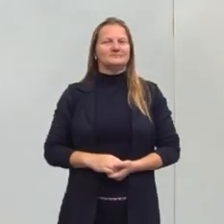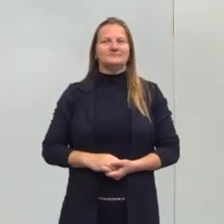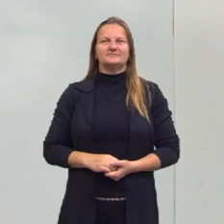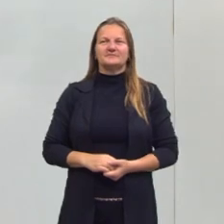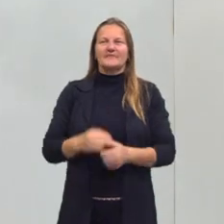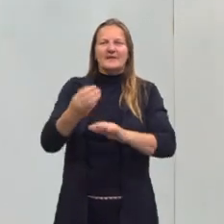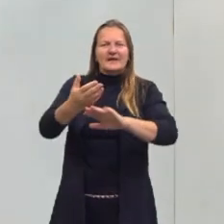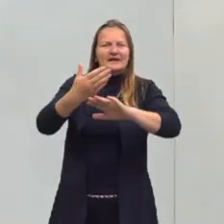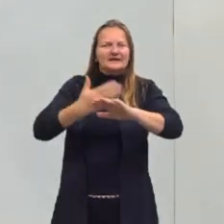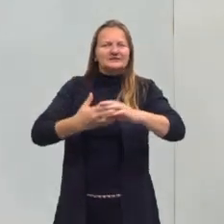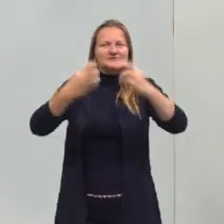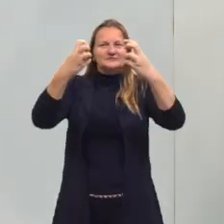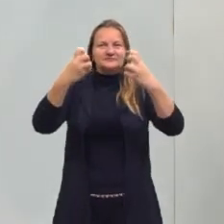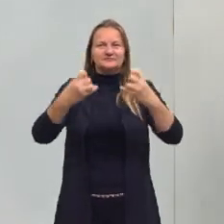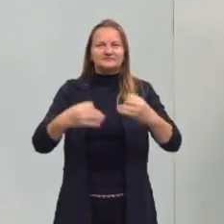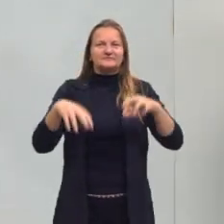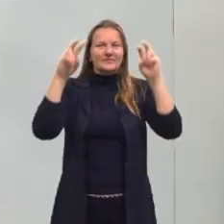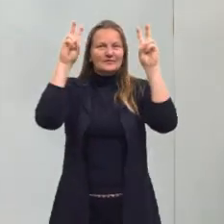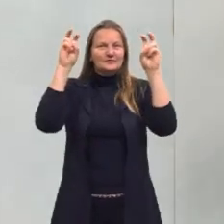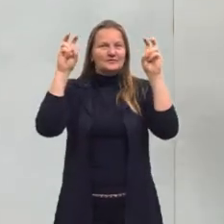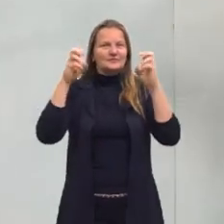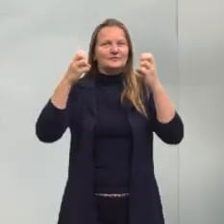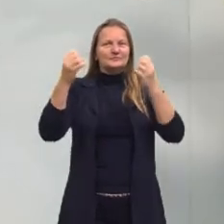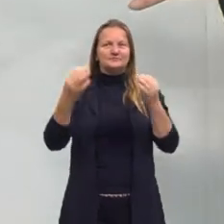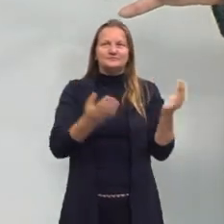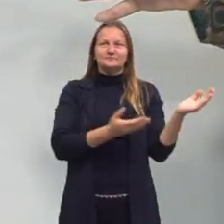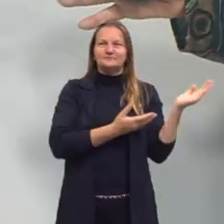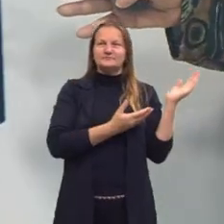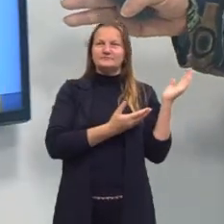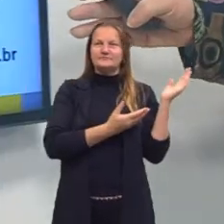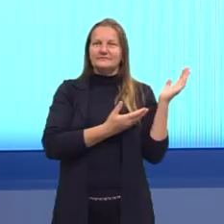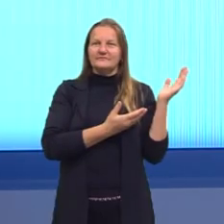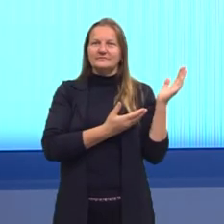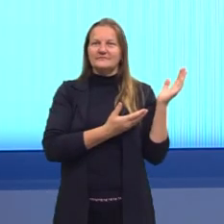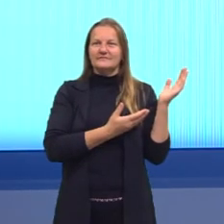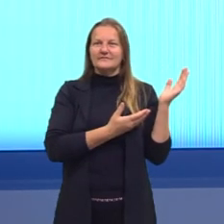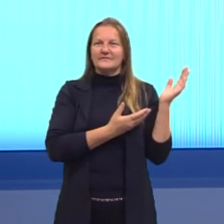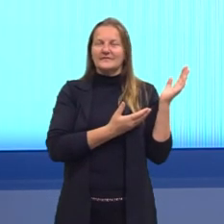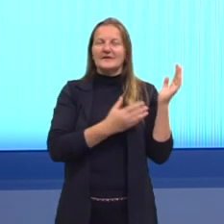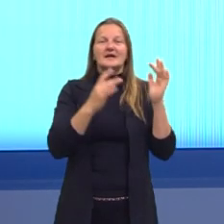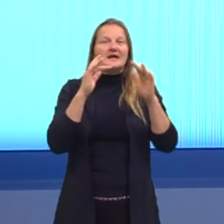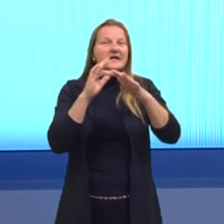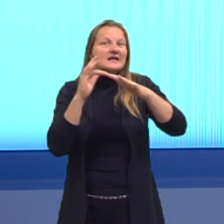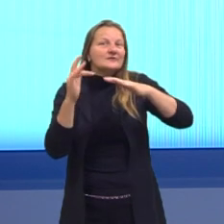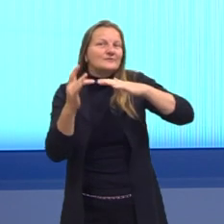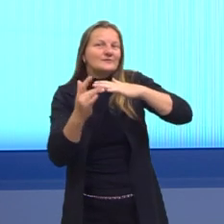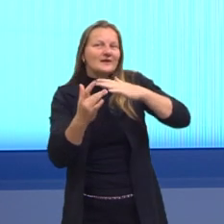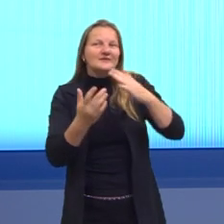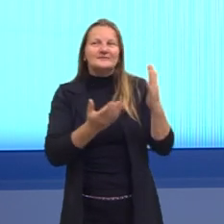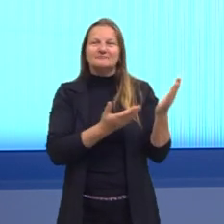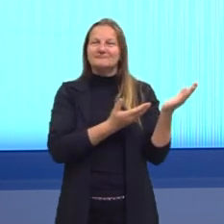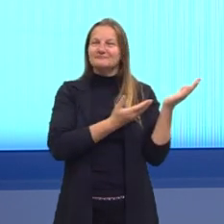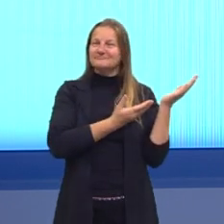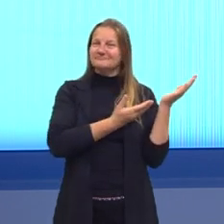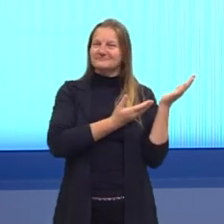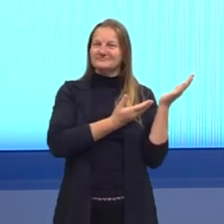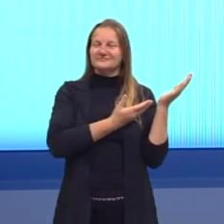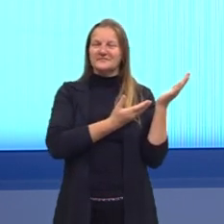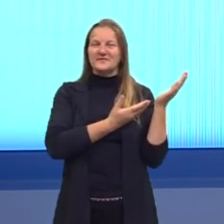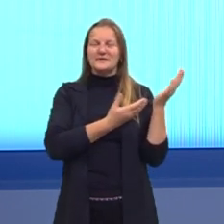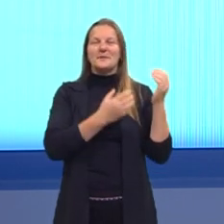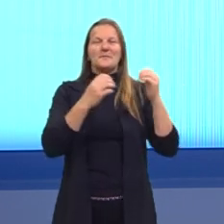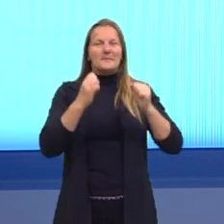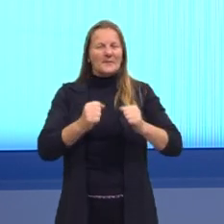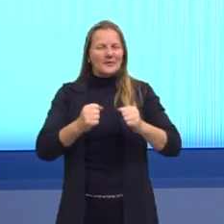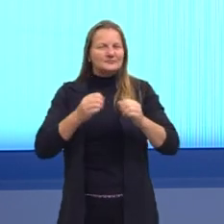Antes de falar até o título da aula, vou puxar aqui no cantinho as minhas redes sociais. Vocês sabem que aqui vocês têm